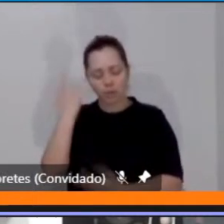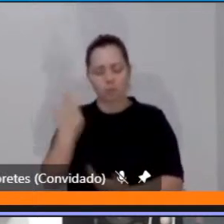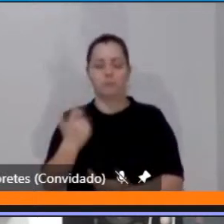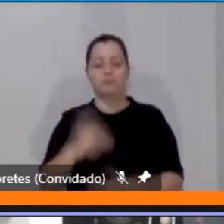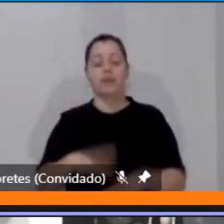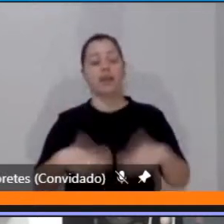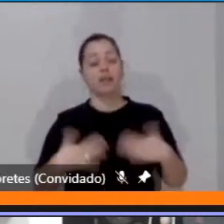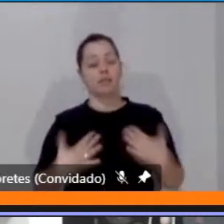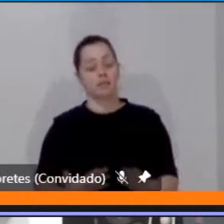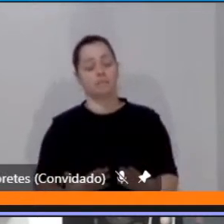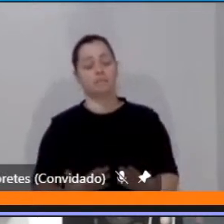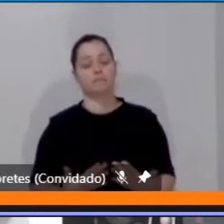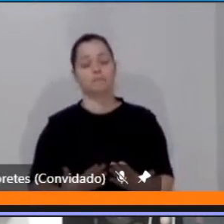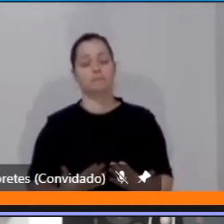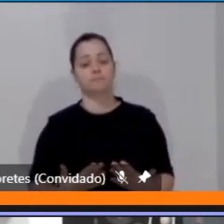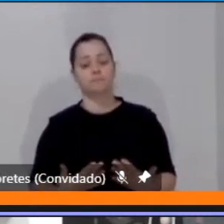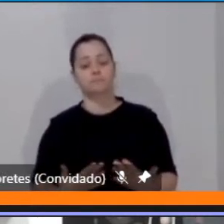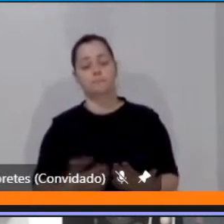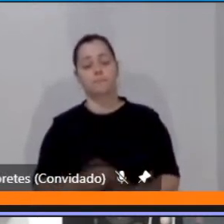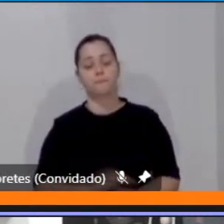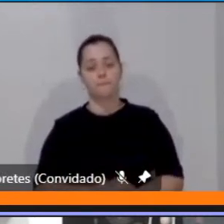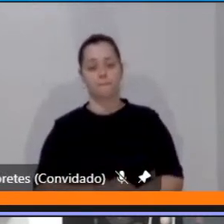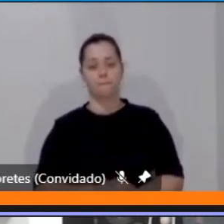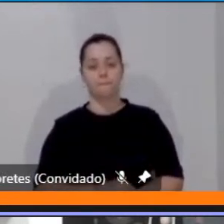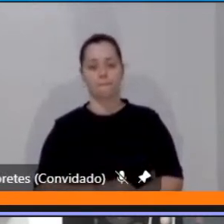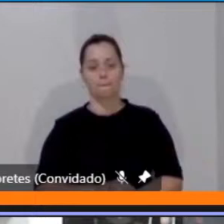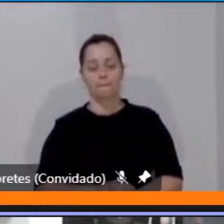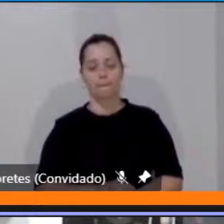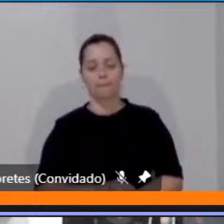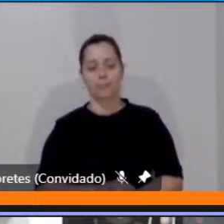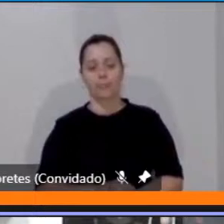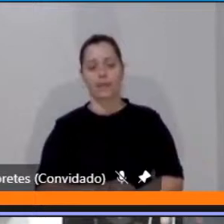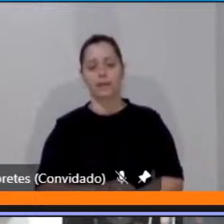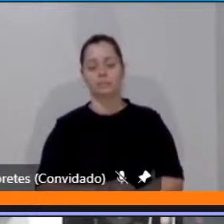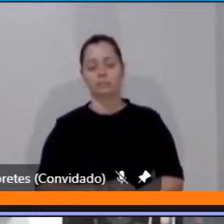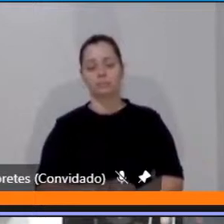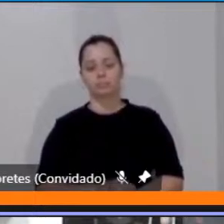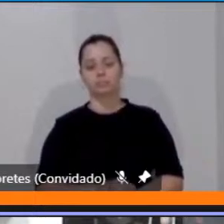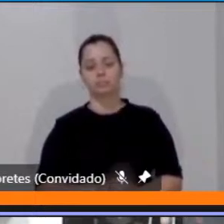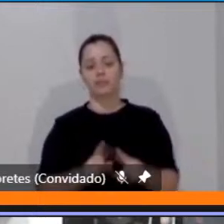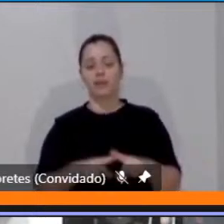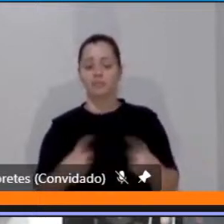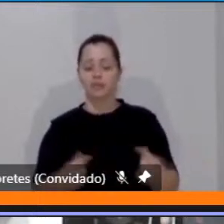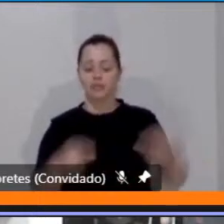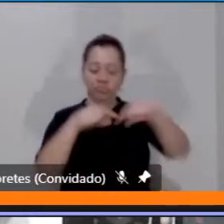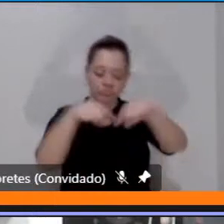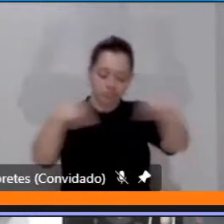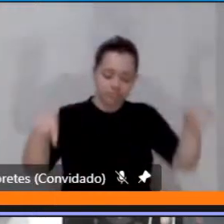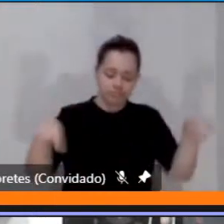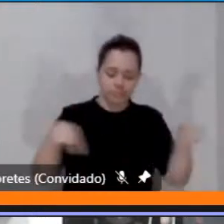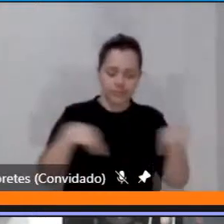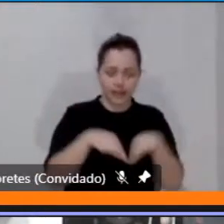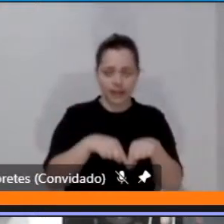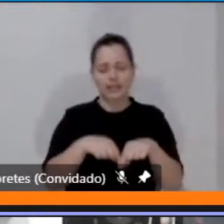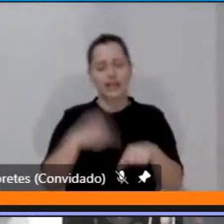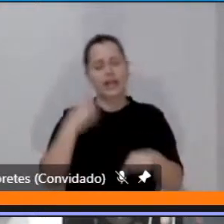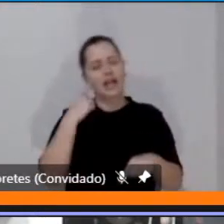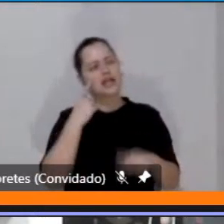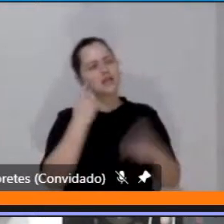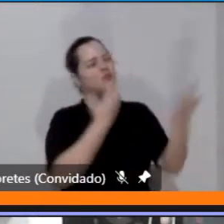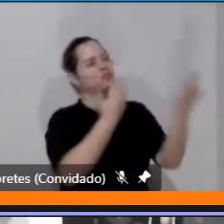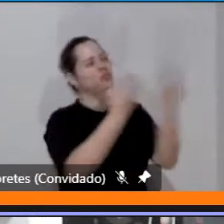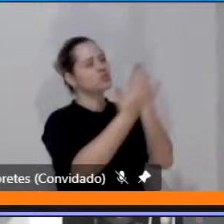Porém, um território que reflete